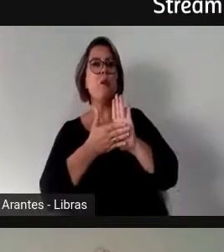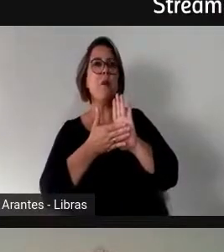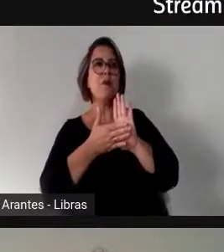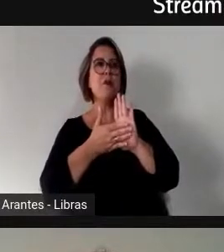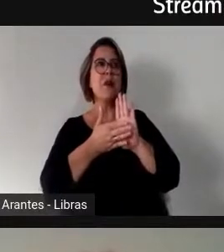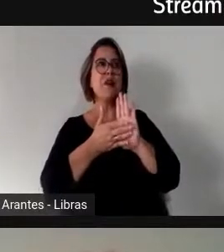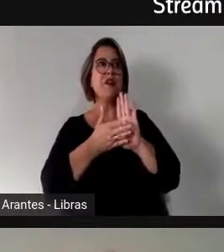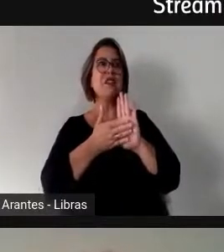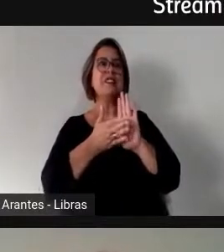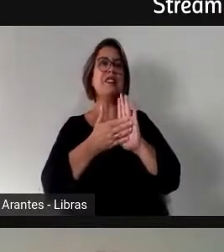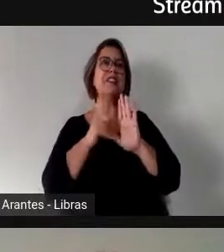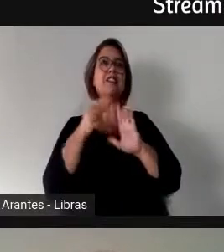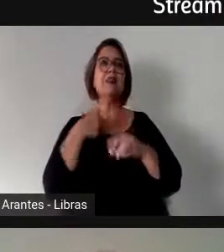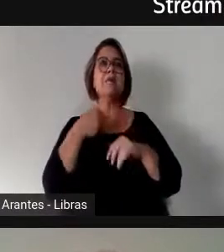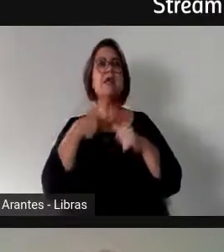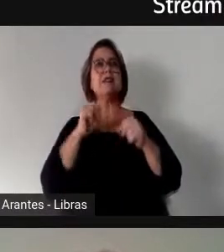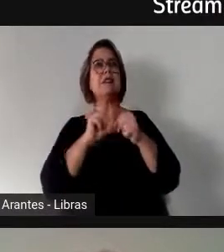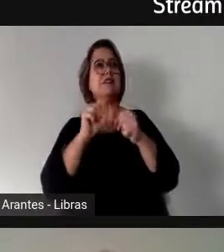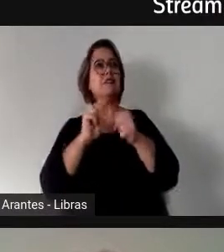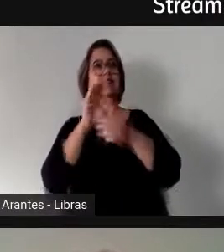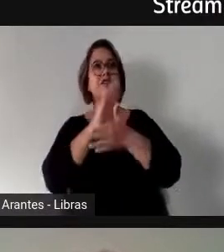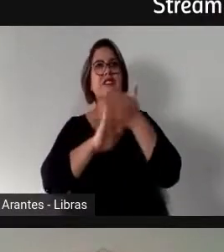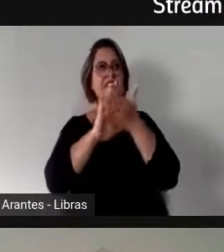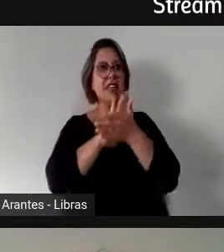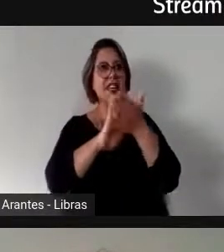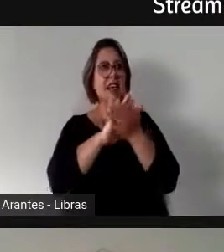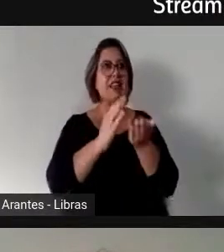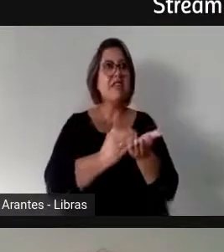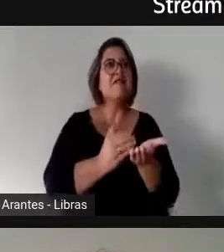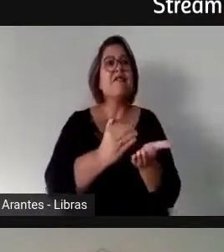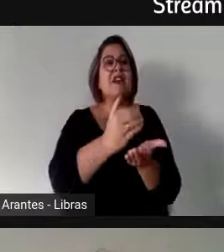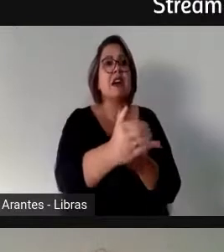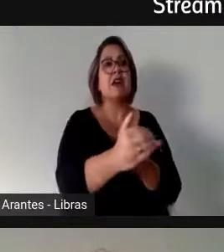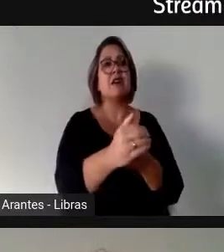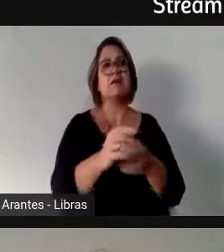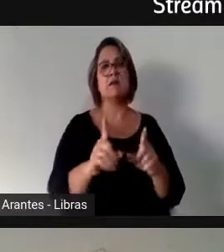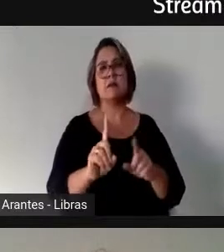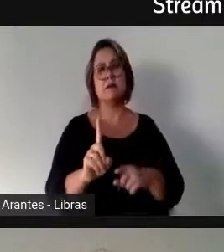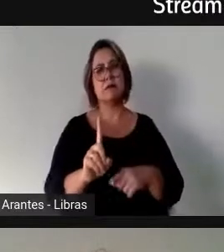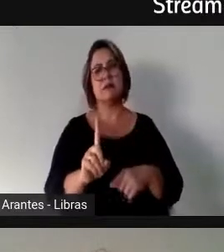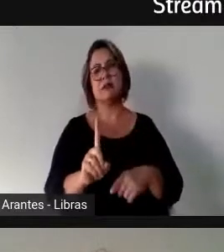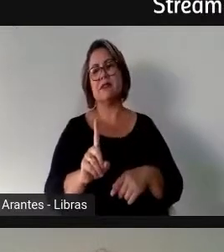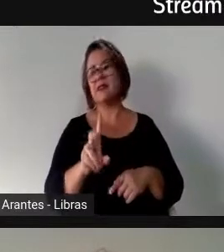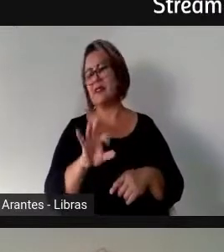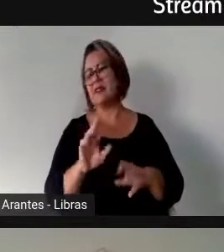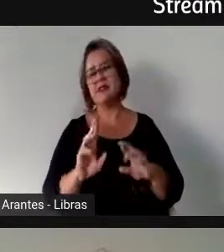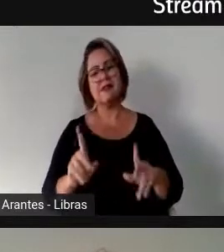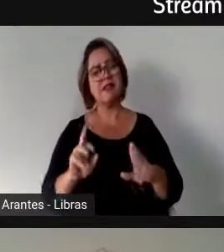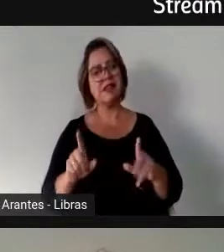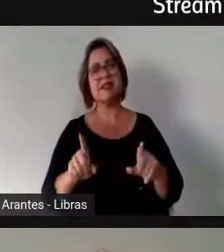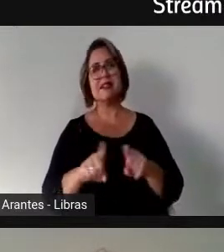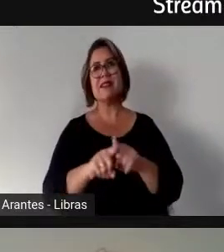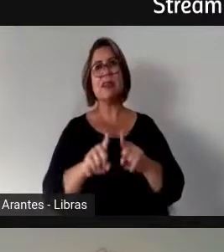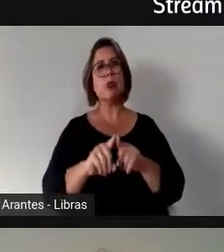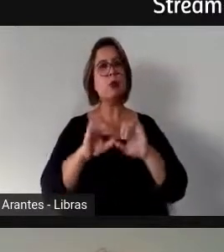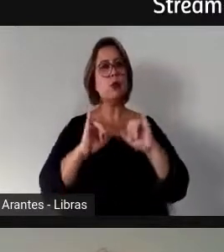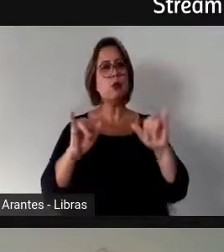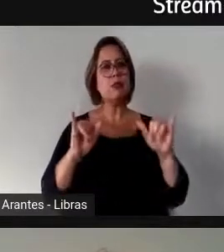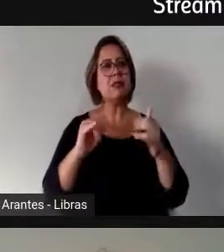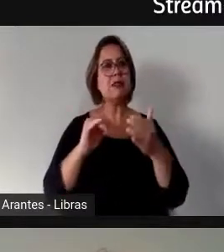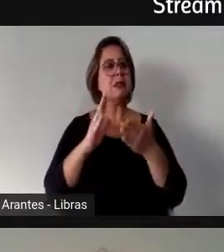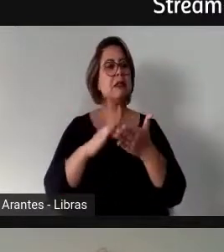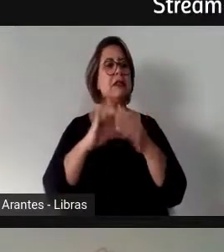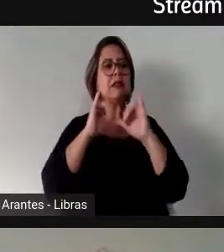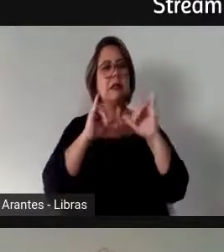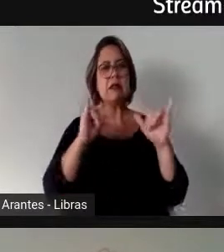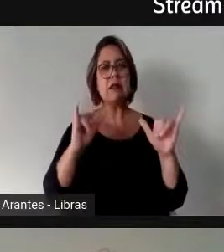E aqui eu quero destacar que essa interpretação, seja das cortes brasileiras, seja a publicação de várias medidas pelo